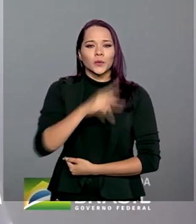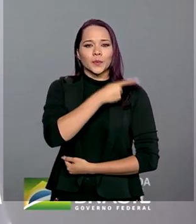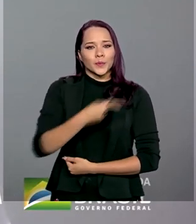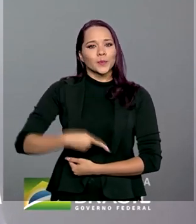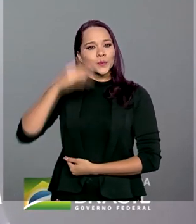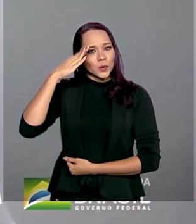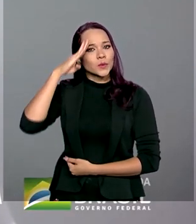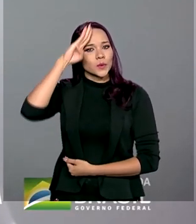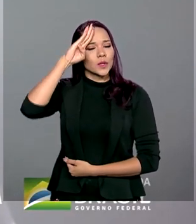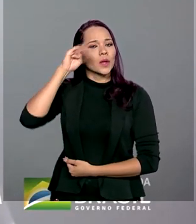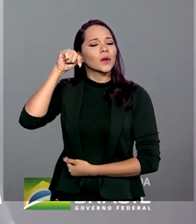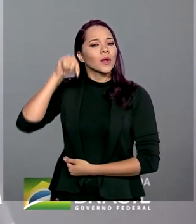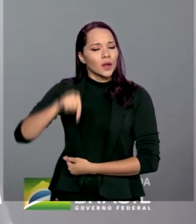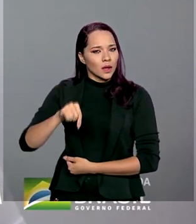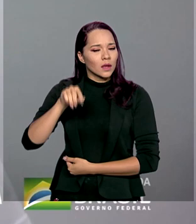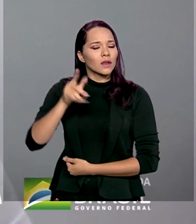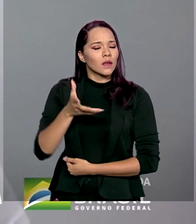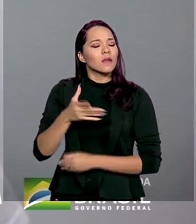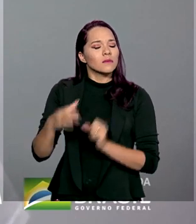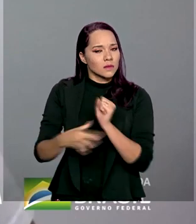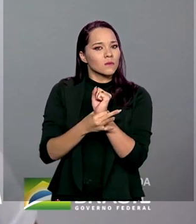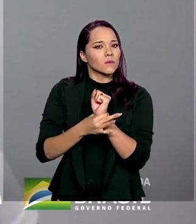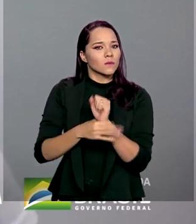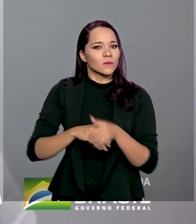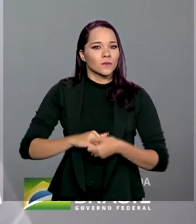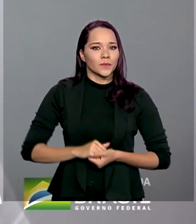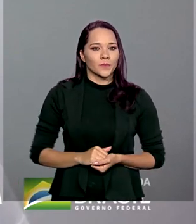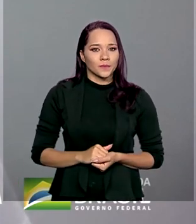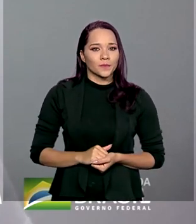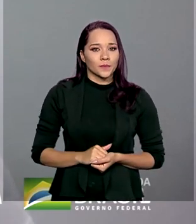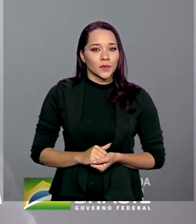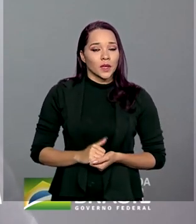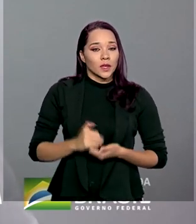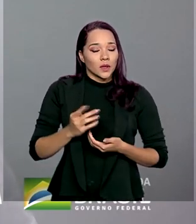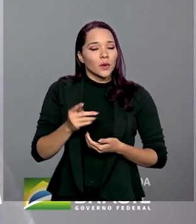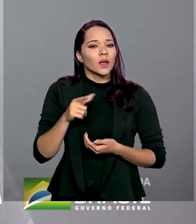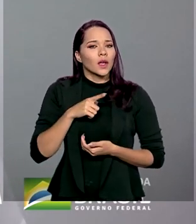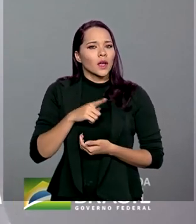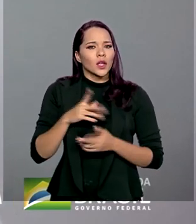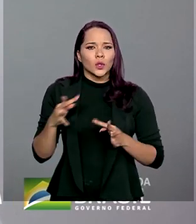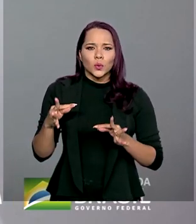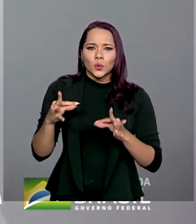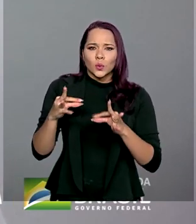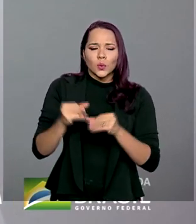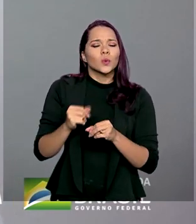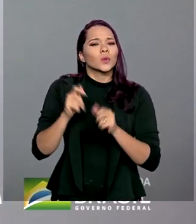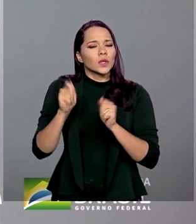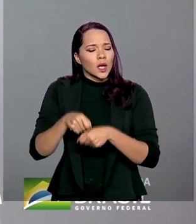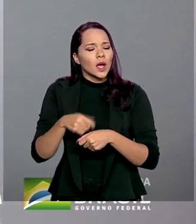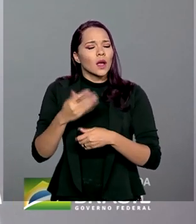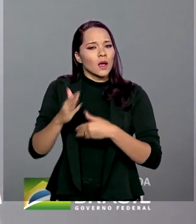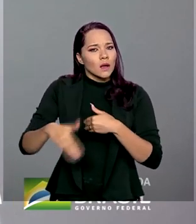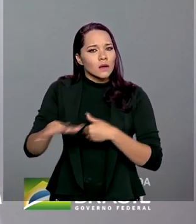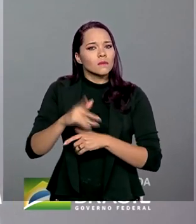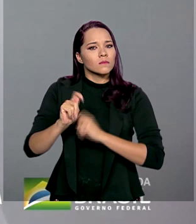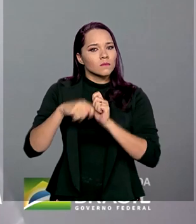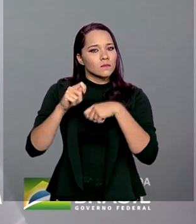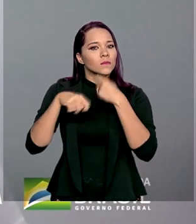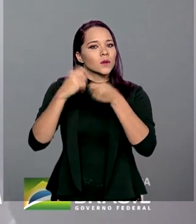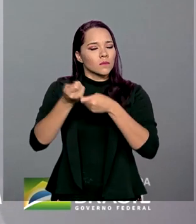quer exatamente esse equilíbrio. Suportar a questão da economia,